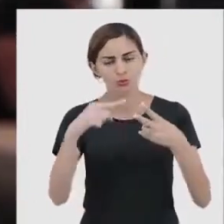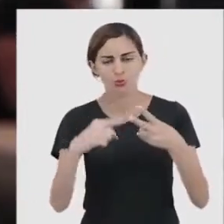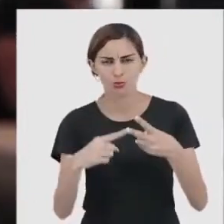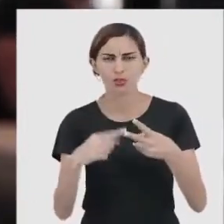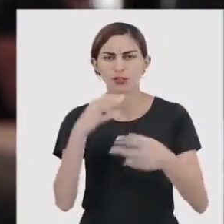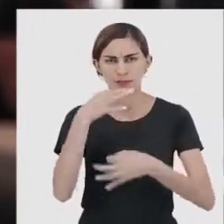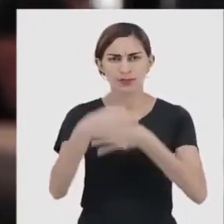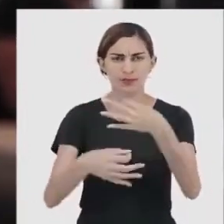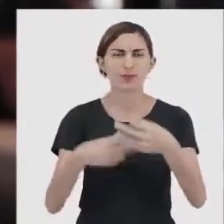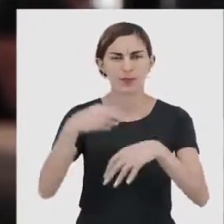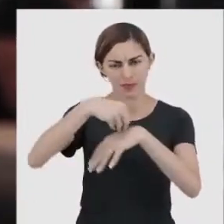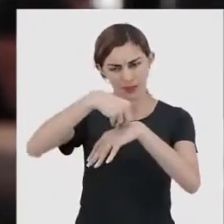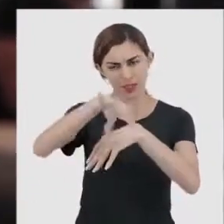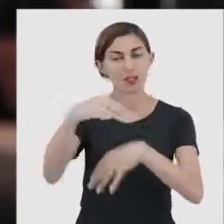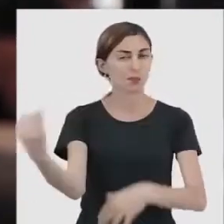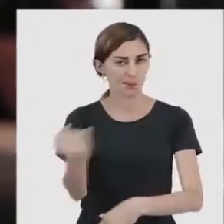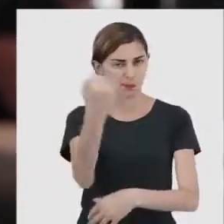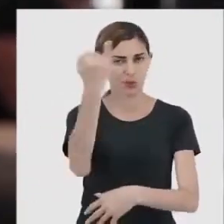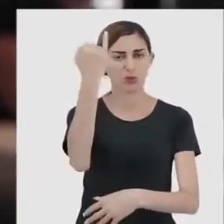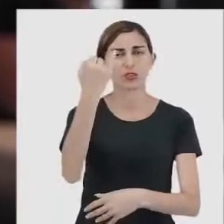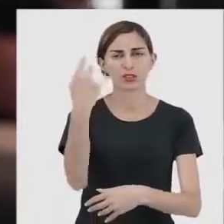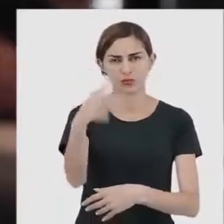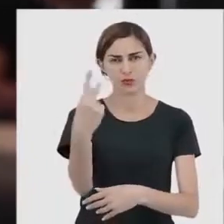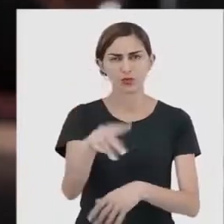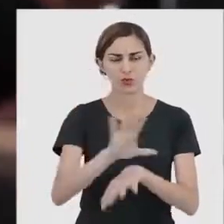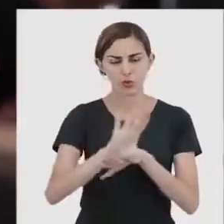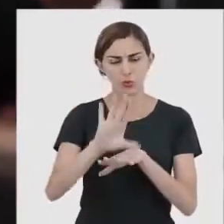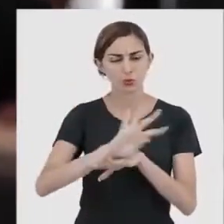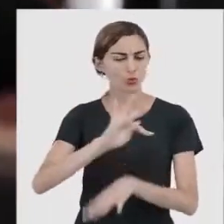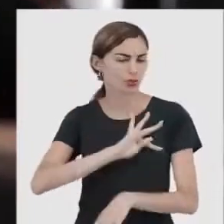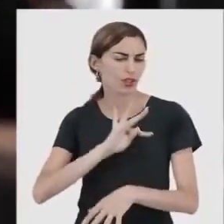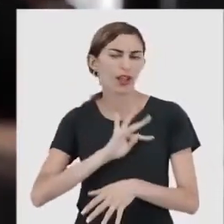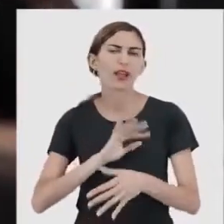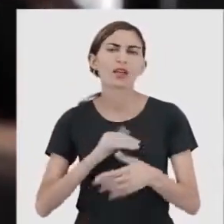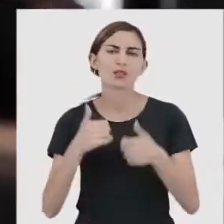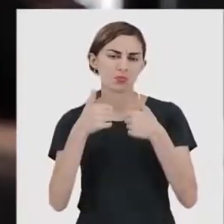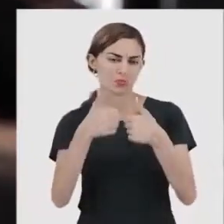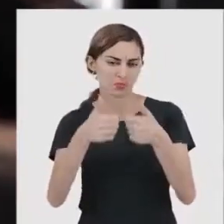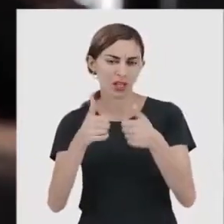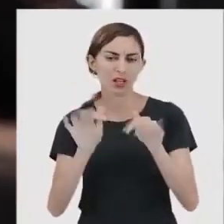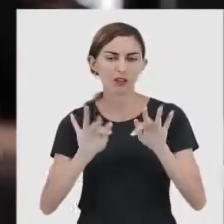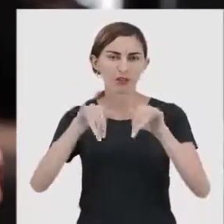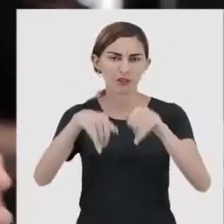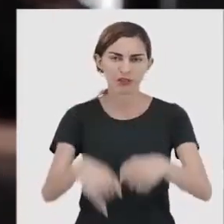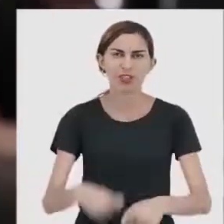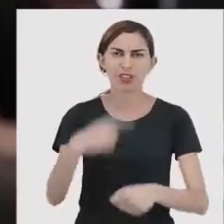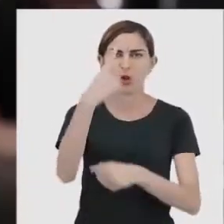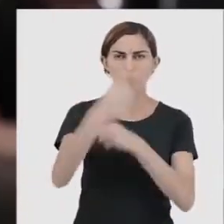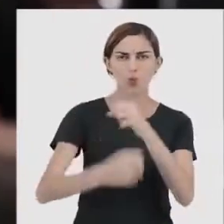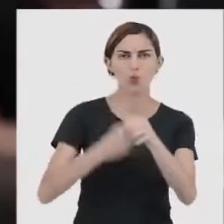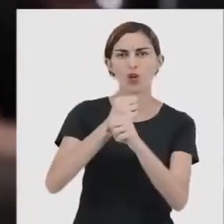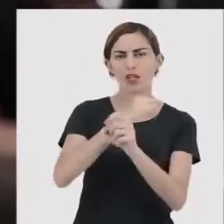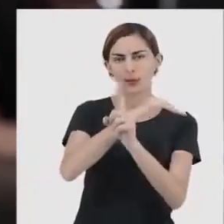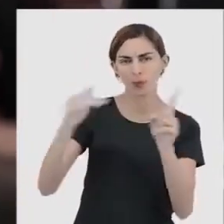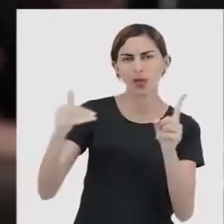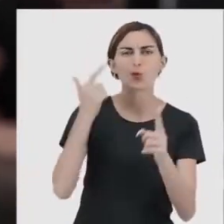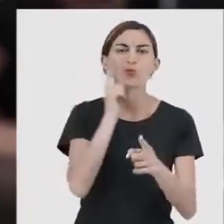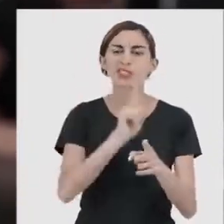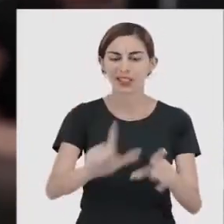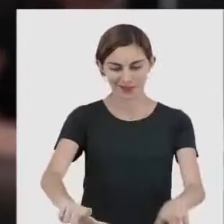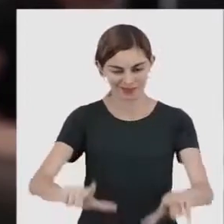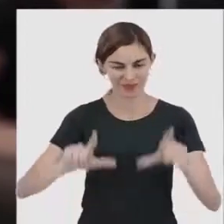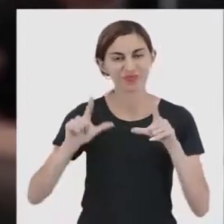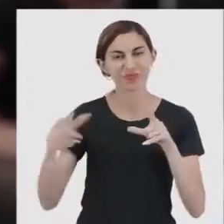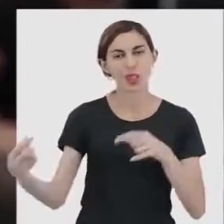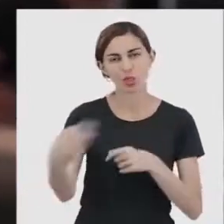Essas duas dicas vão ser extremamente valiosas para que você possa ter um curso técnico tranquilo e que ao final de um ano e meio